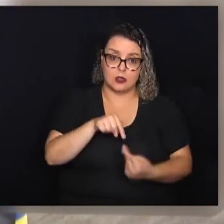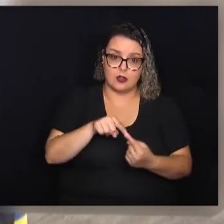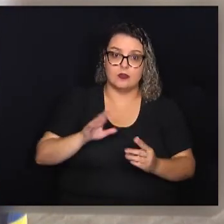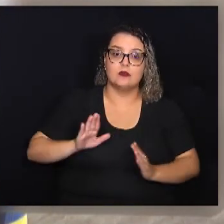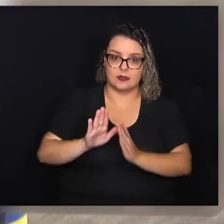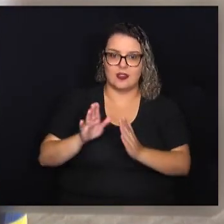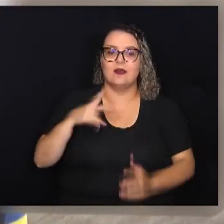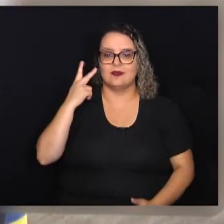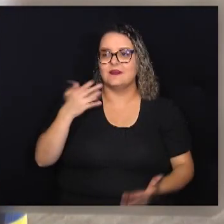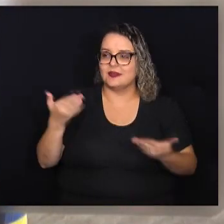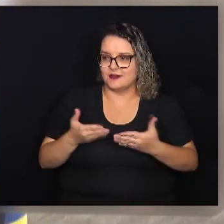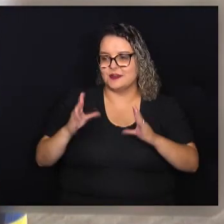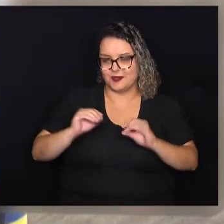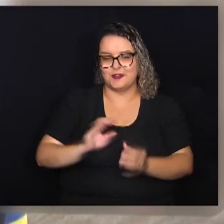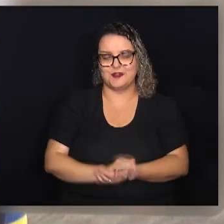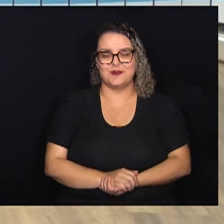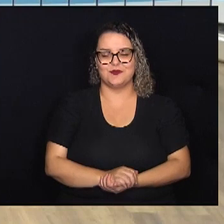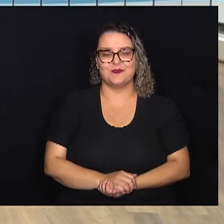Parlamentar na noite de hoje.